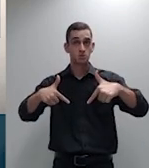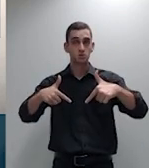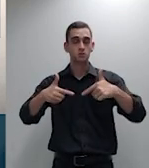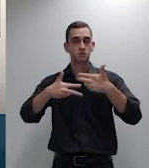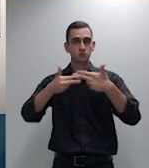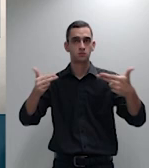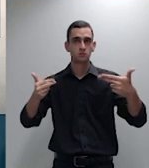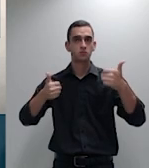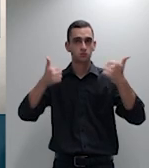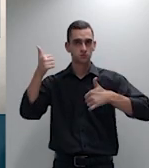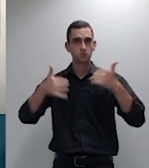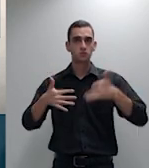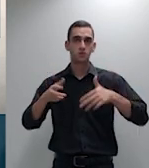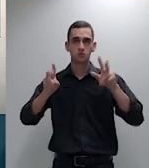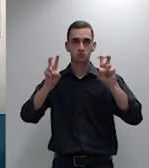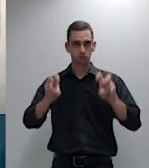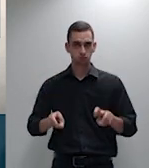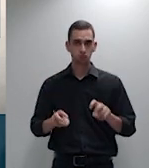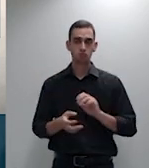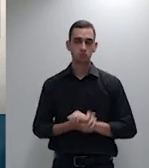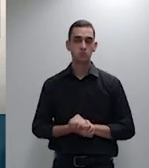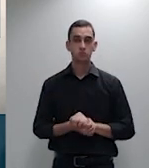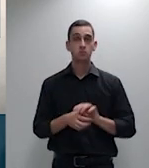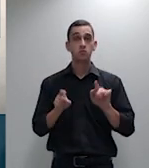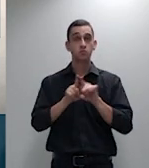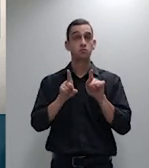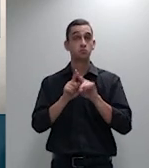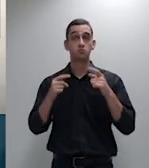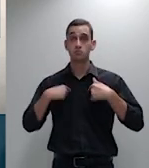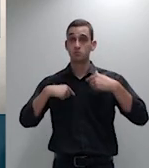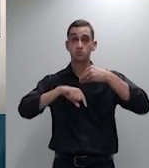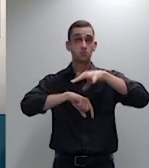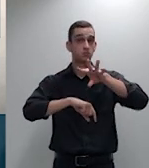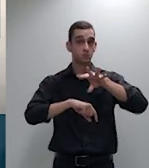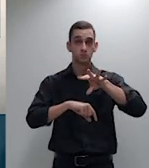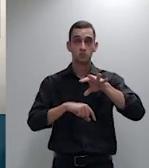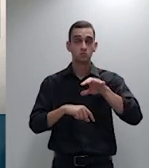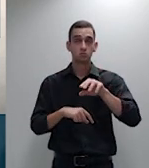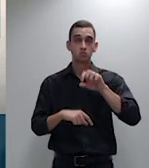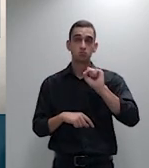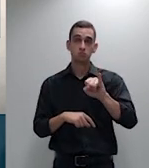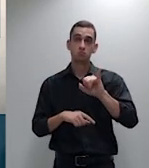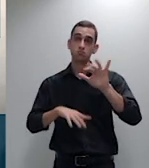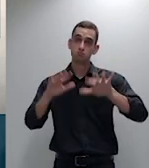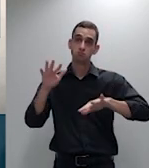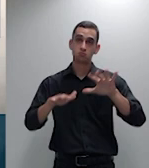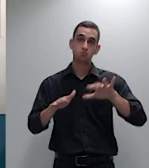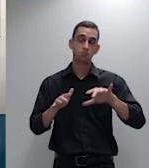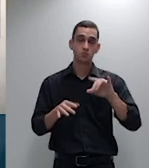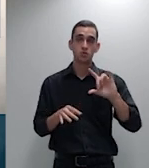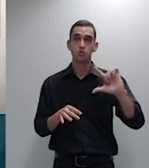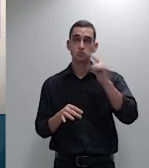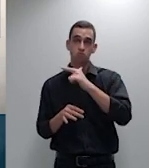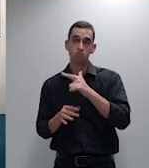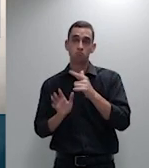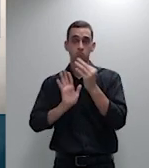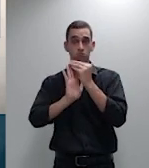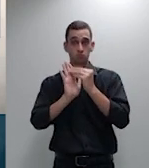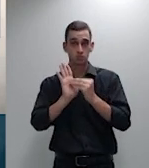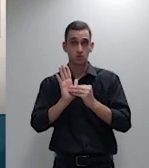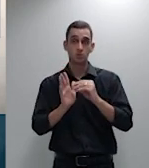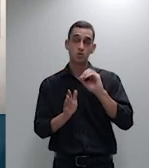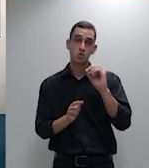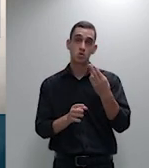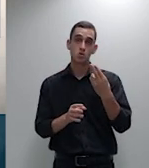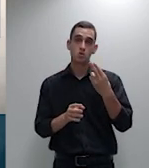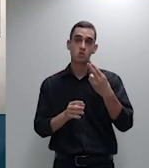eu sugeriria que inseríssemos uma referência juntamente com o artigo 369 o